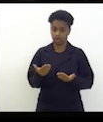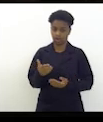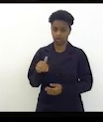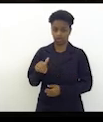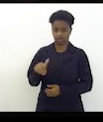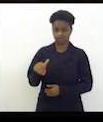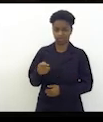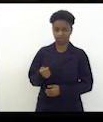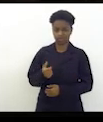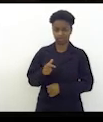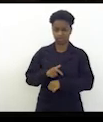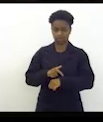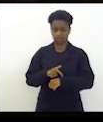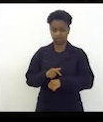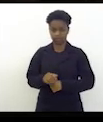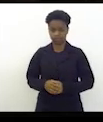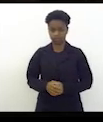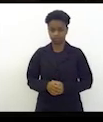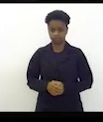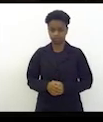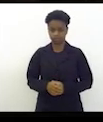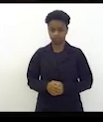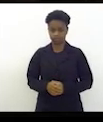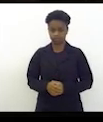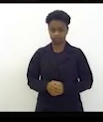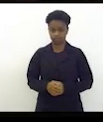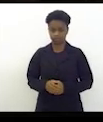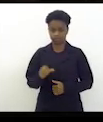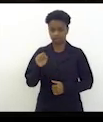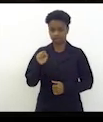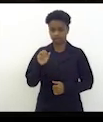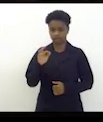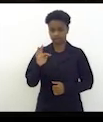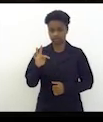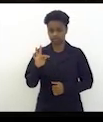o supremo tribunal federal